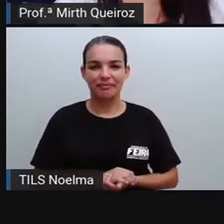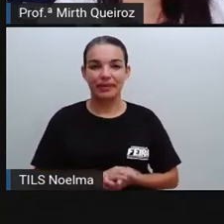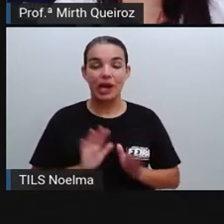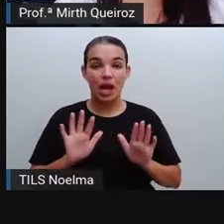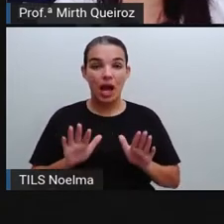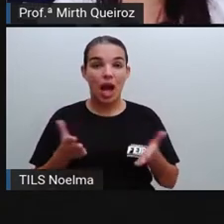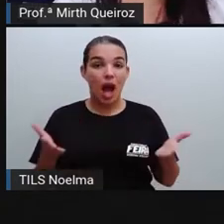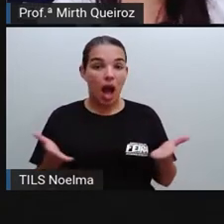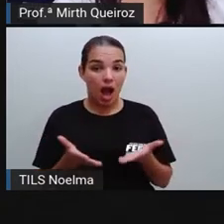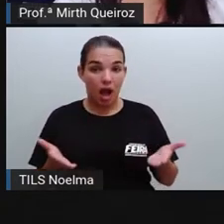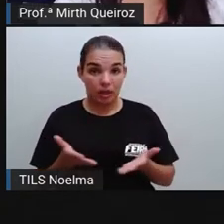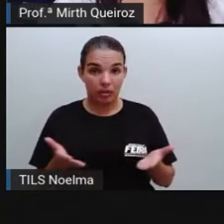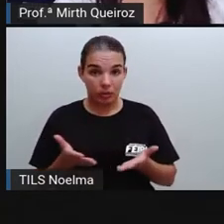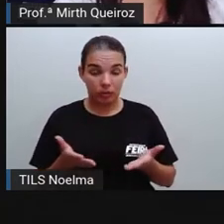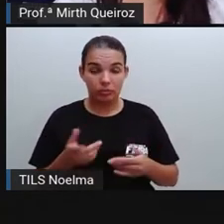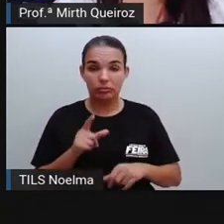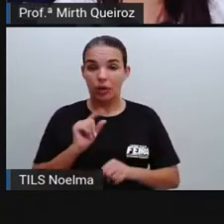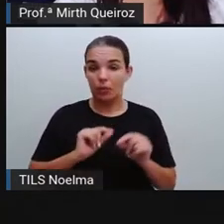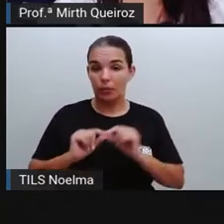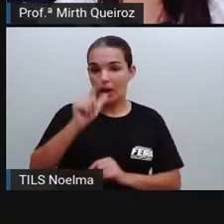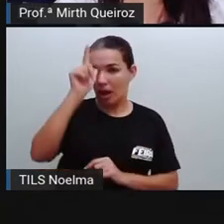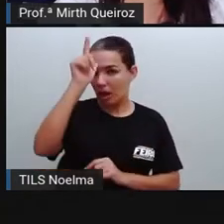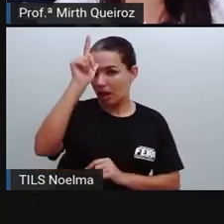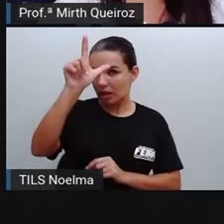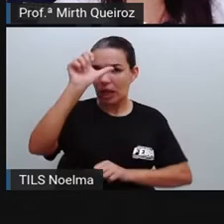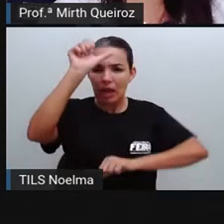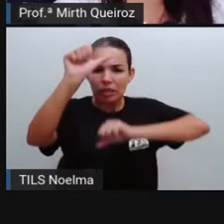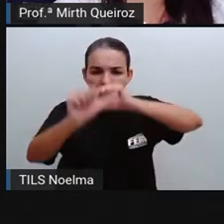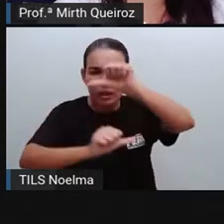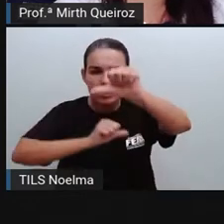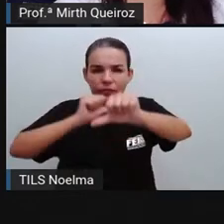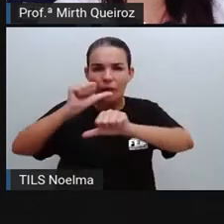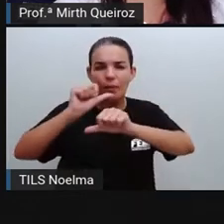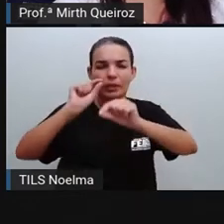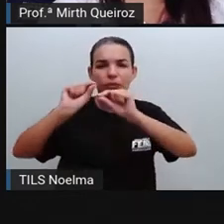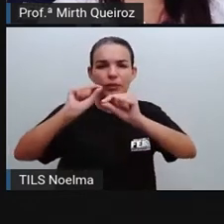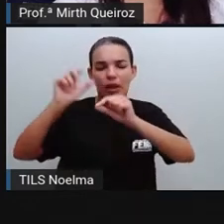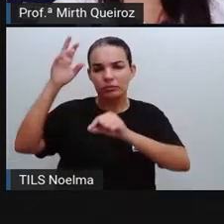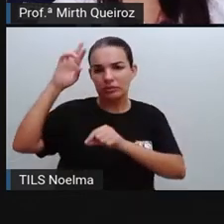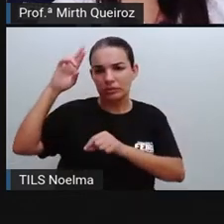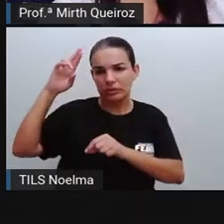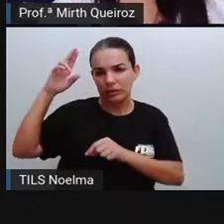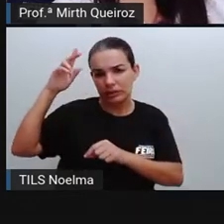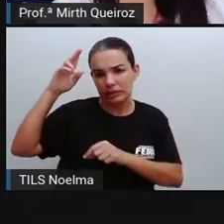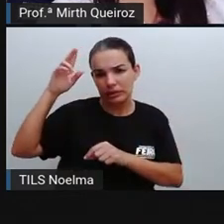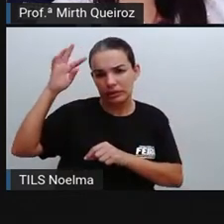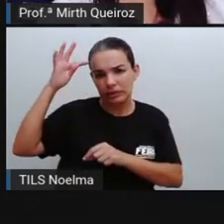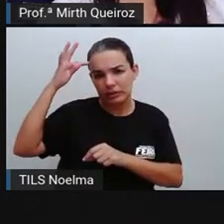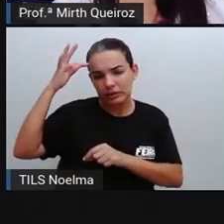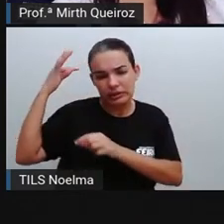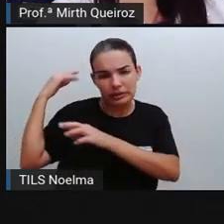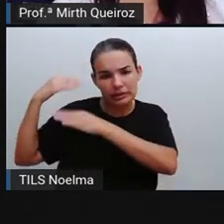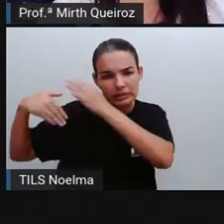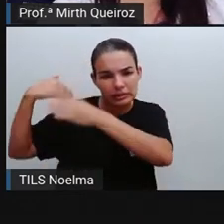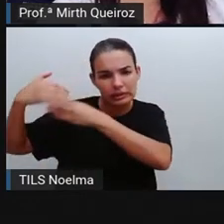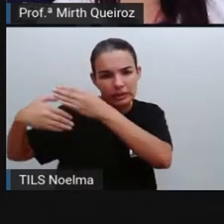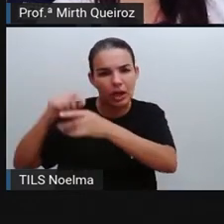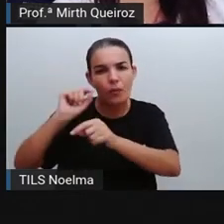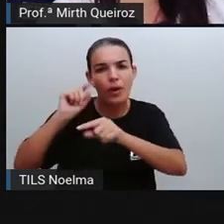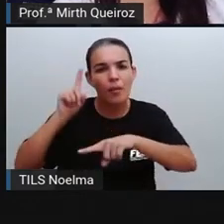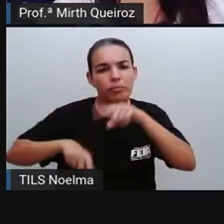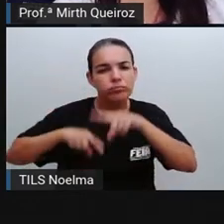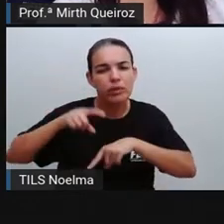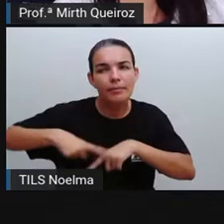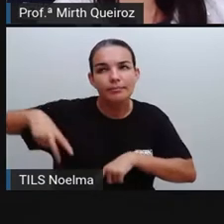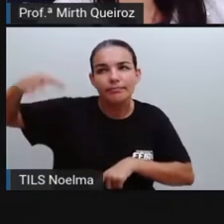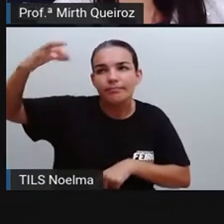Atualmente, a lenda transformada pela tradição é o produto inconsciente